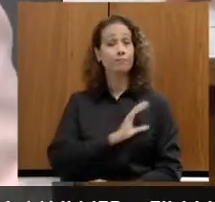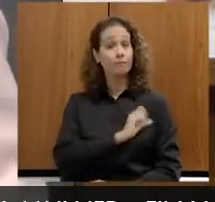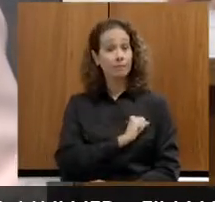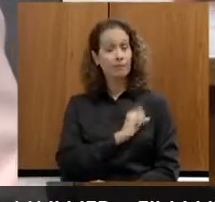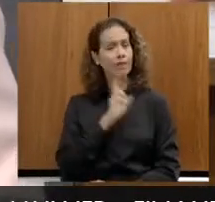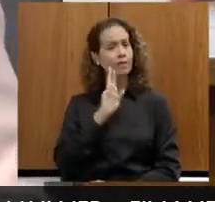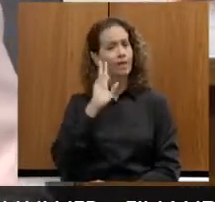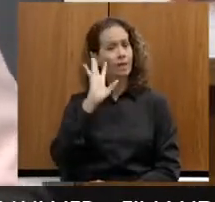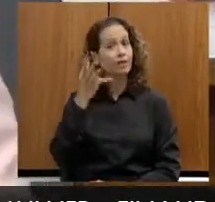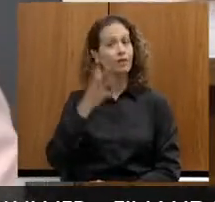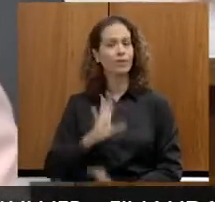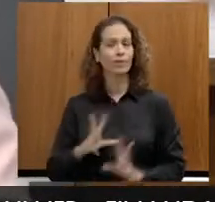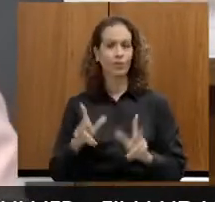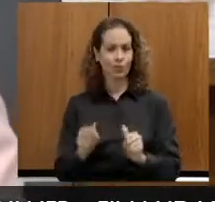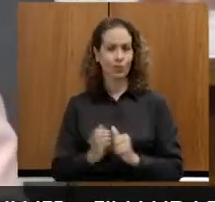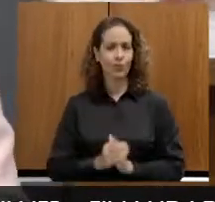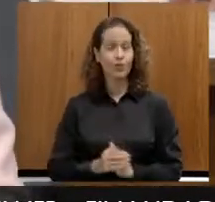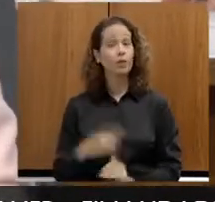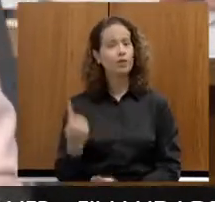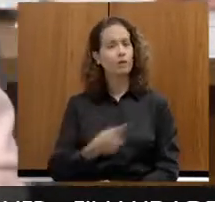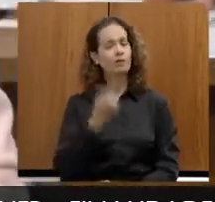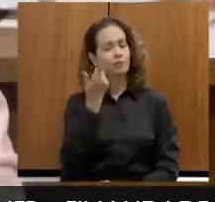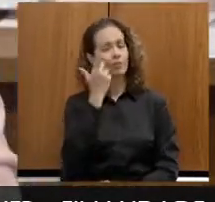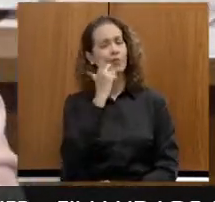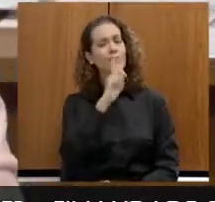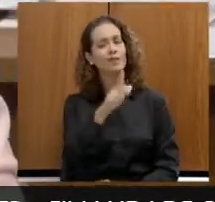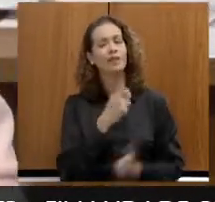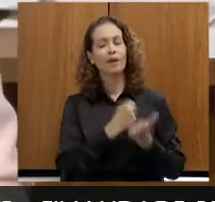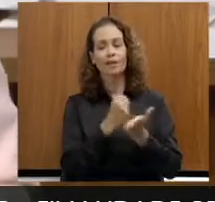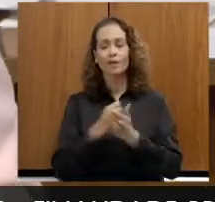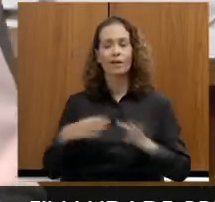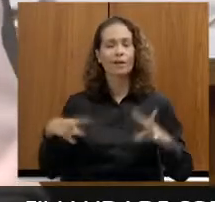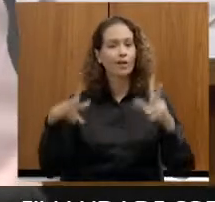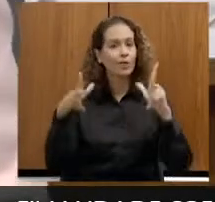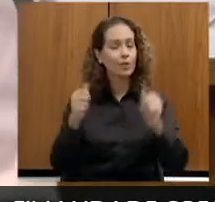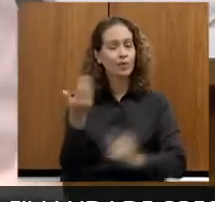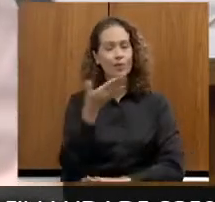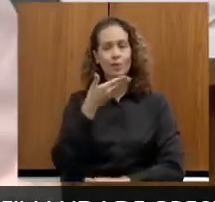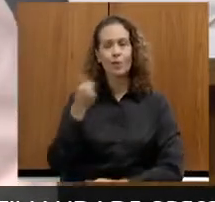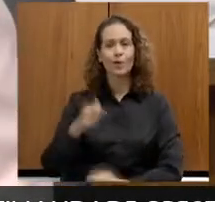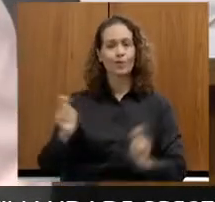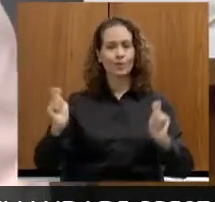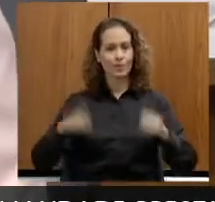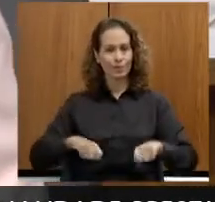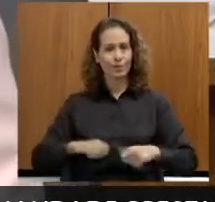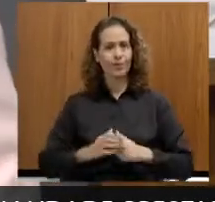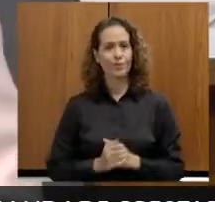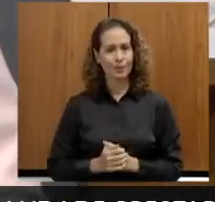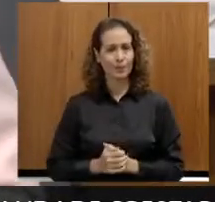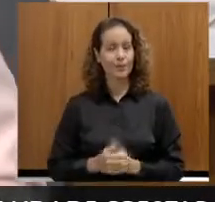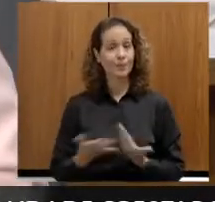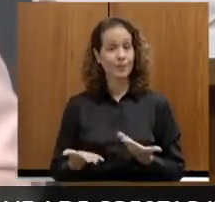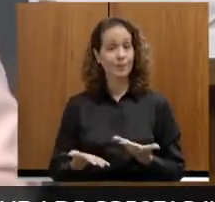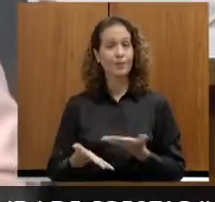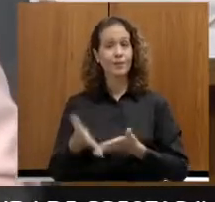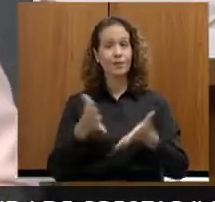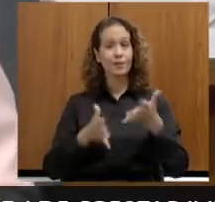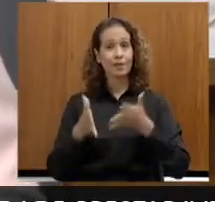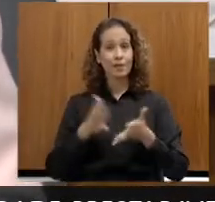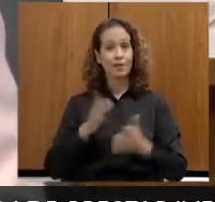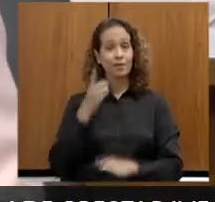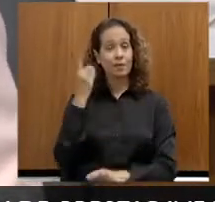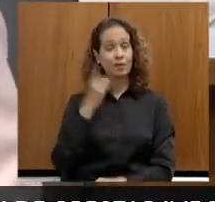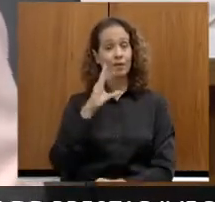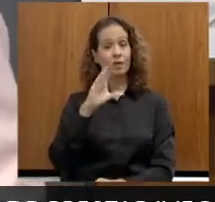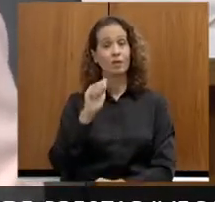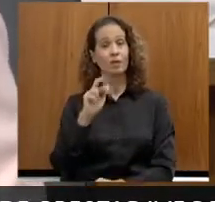e isso nós vamos conseguir atender a todo mundo da melhor forma possível. E aí as palavras do deputado Carlos